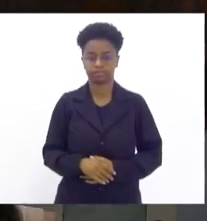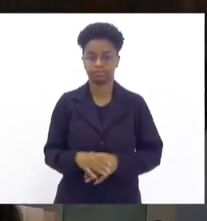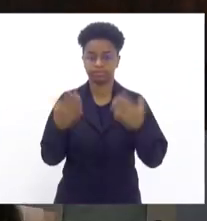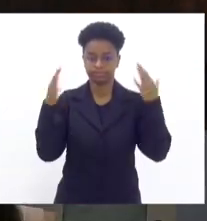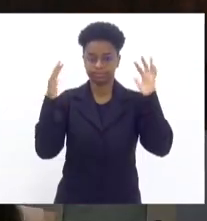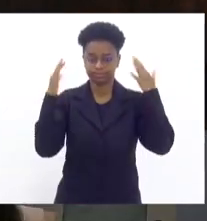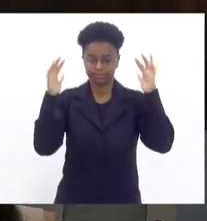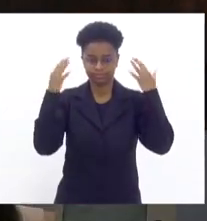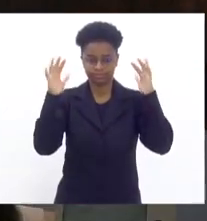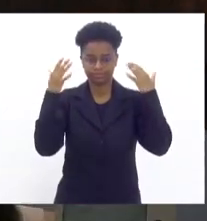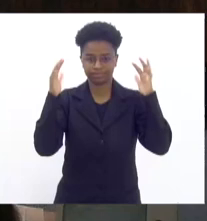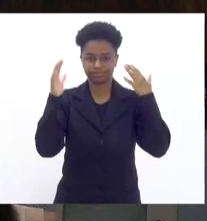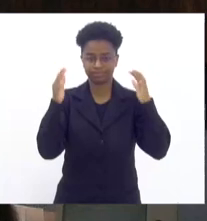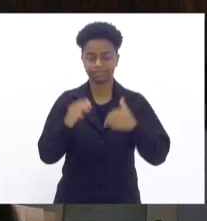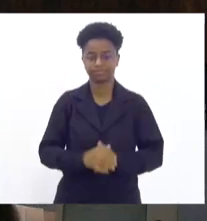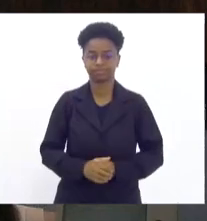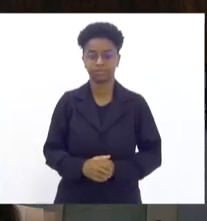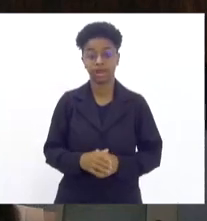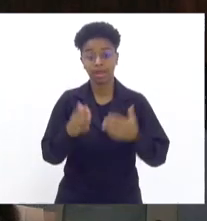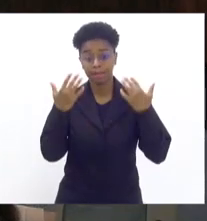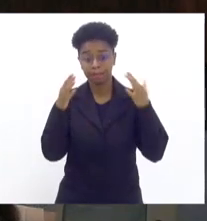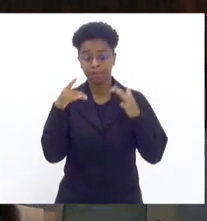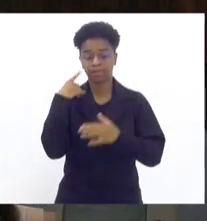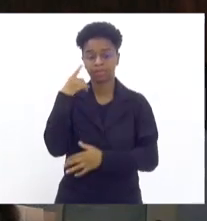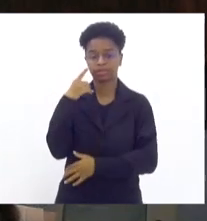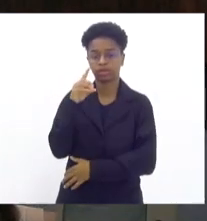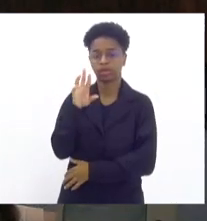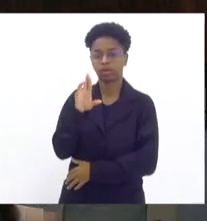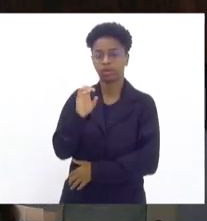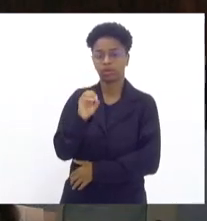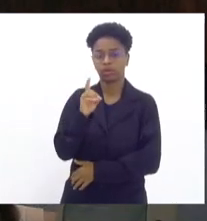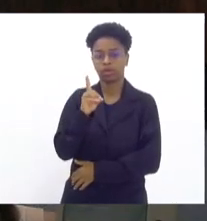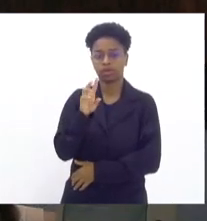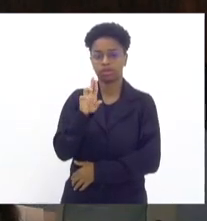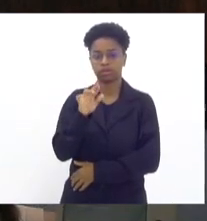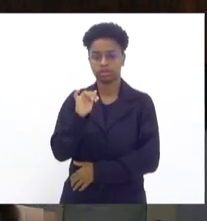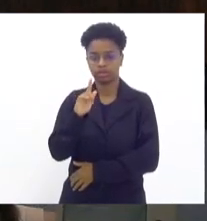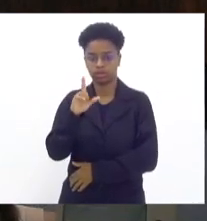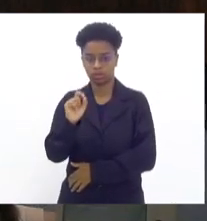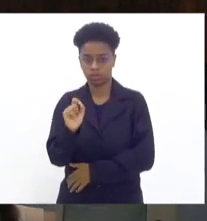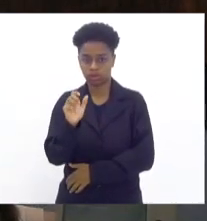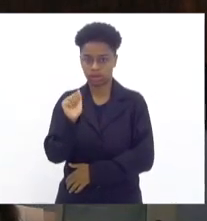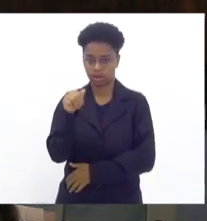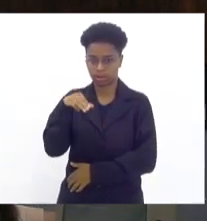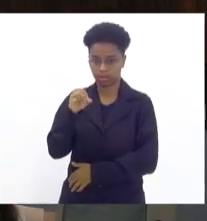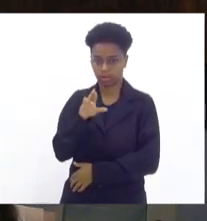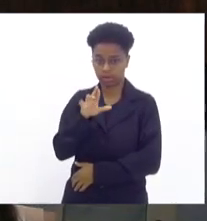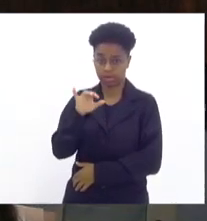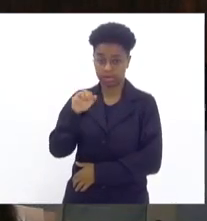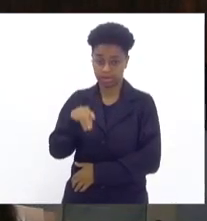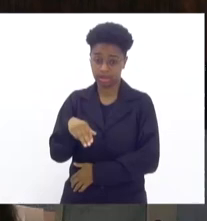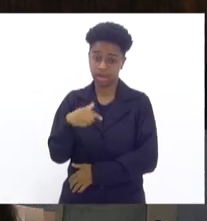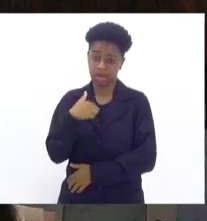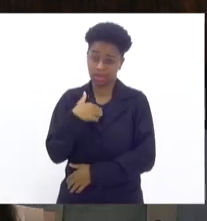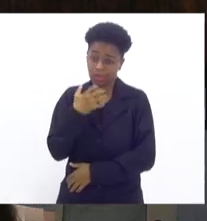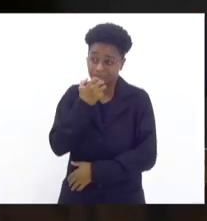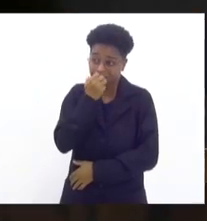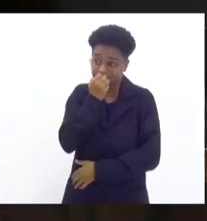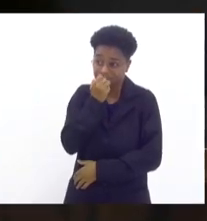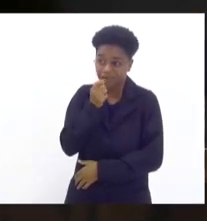Obrigado, André. Parabéns, deputado Rodrigo Amorim, pela colocação. Eu estou me segurando, vou falar no final.